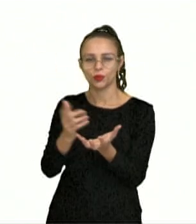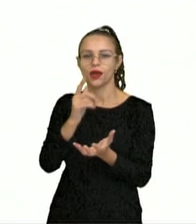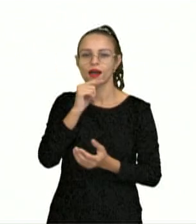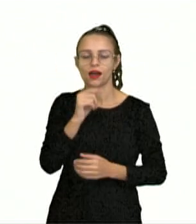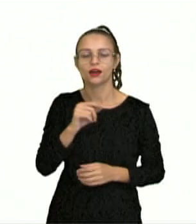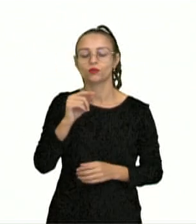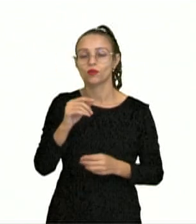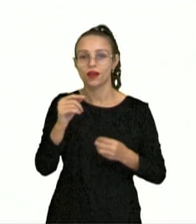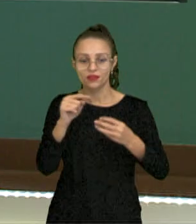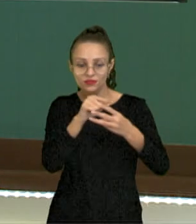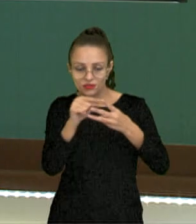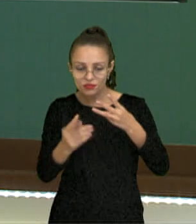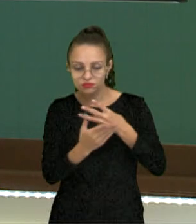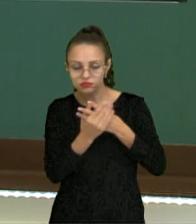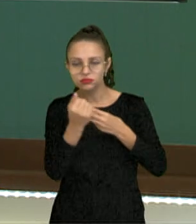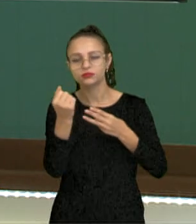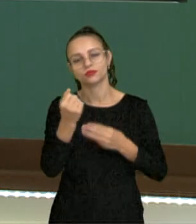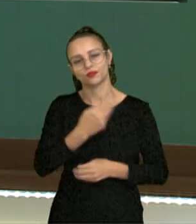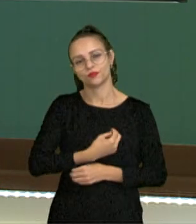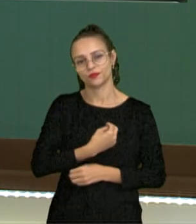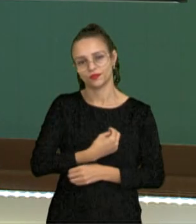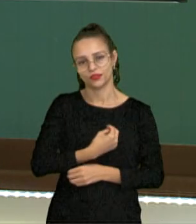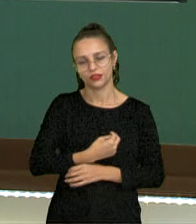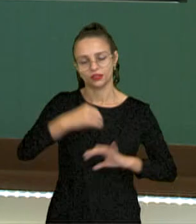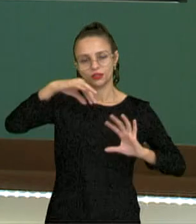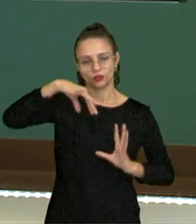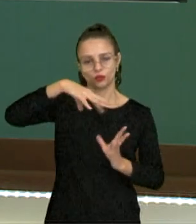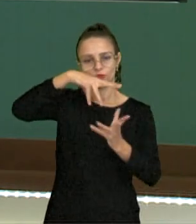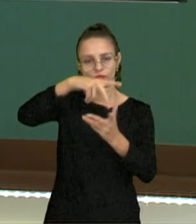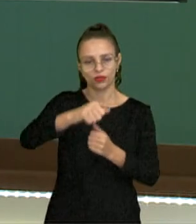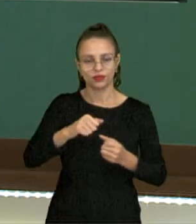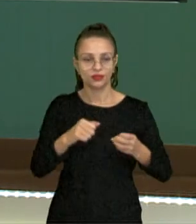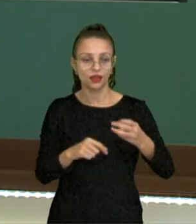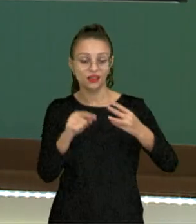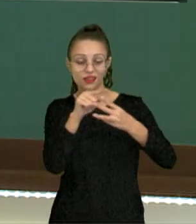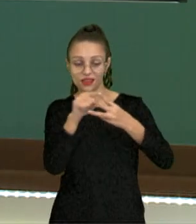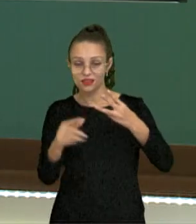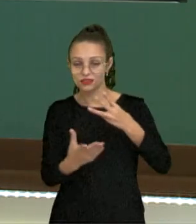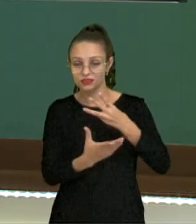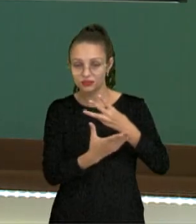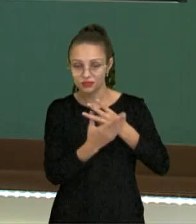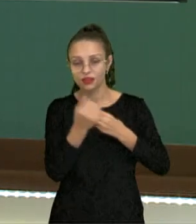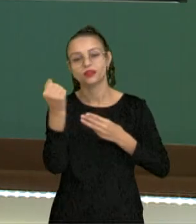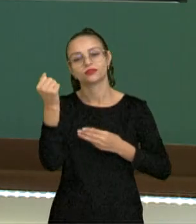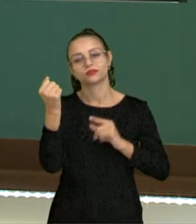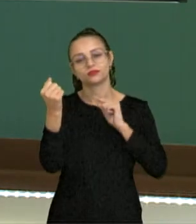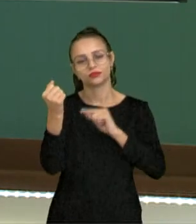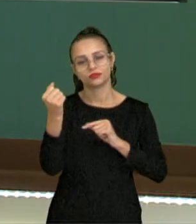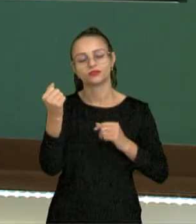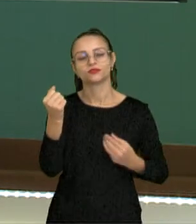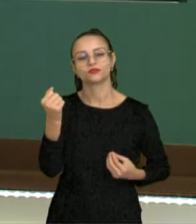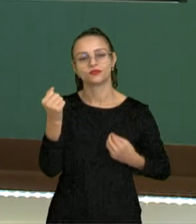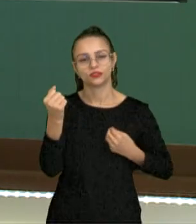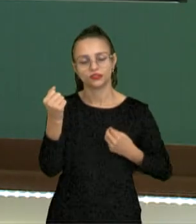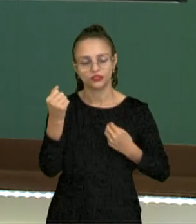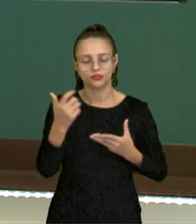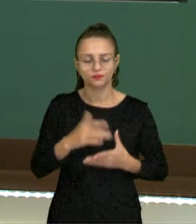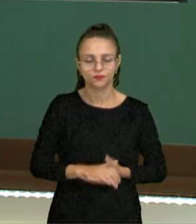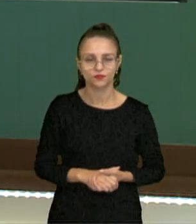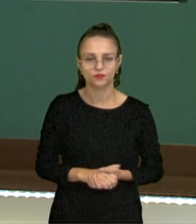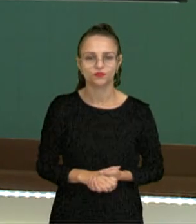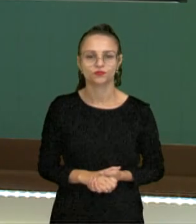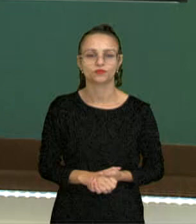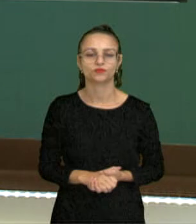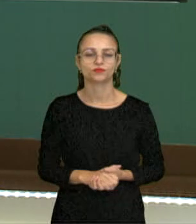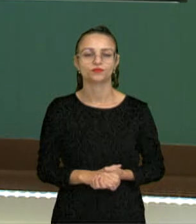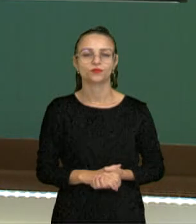eu tenho a vida no planeta, que é a biosfera. Então a soma de tudo isso vai resultar ali na biosfera, no que chamamos